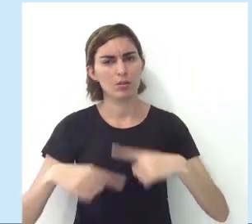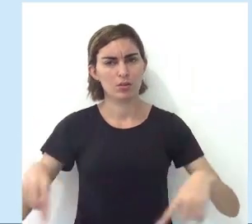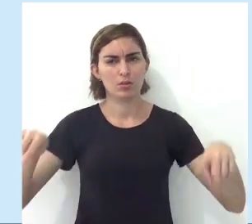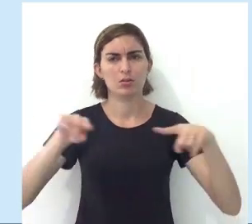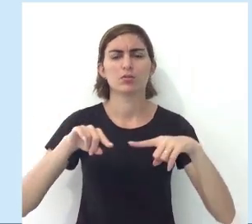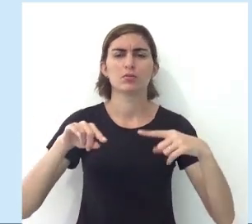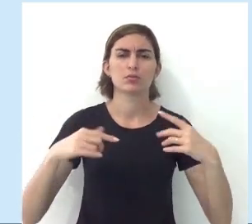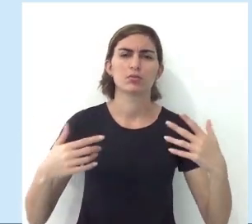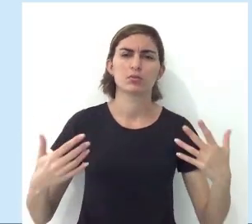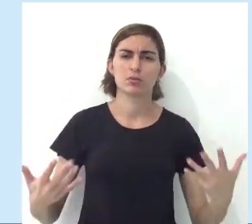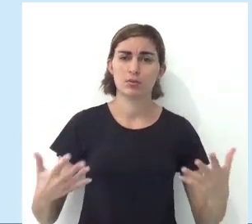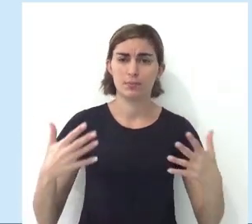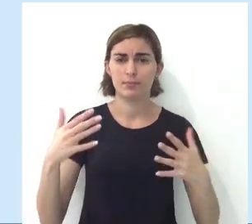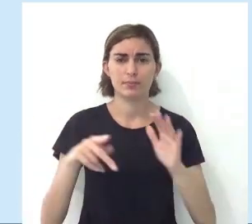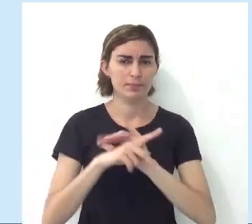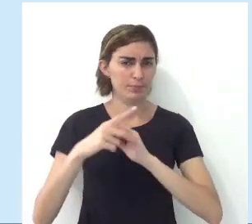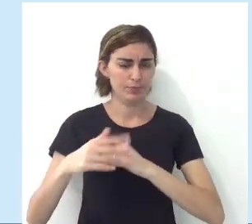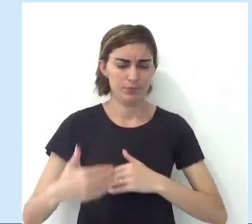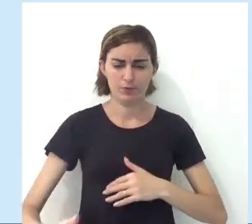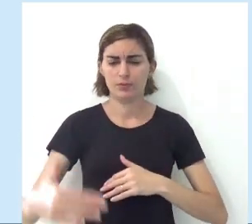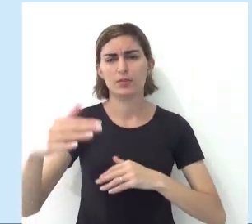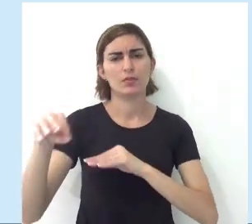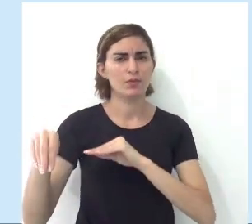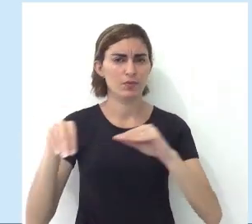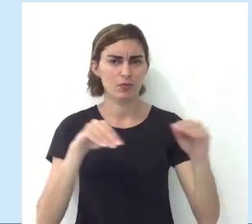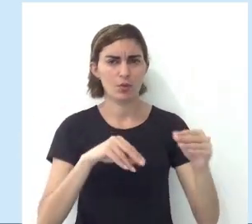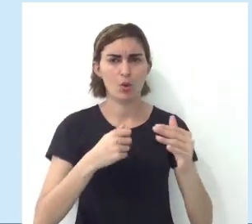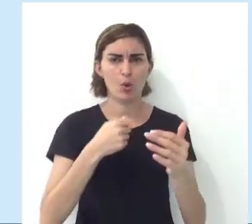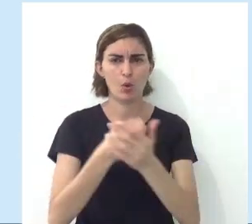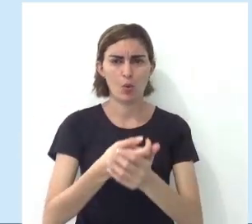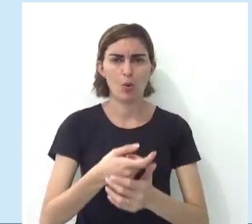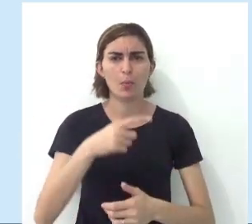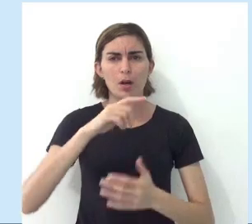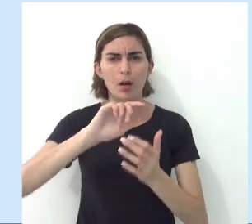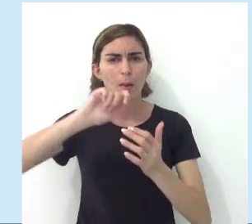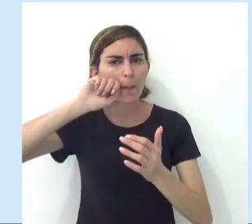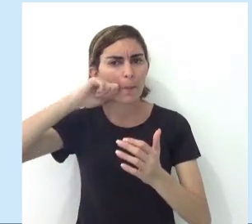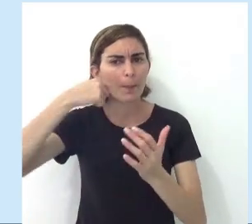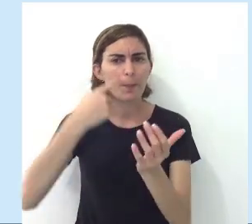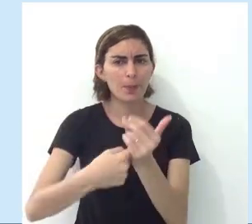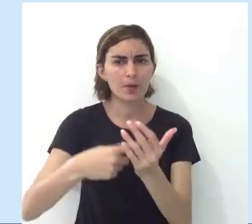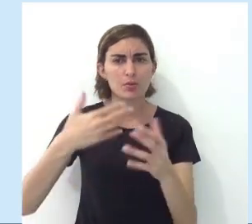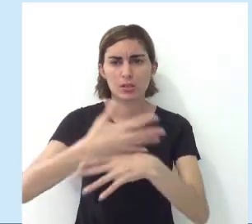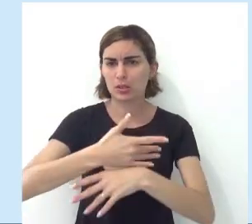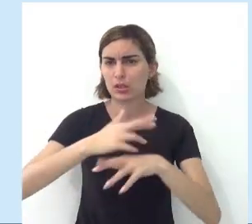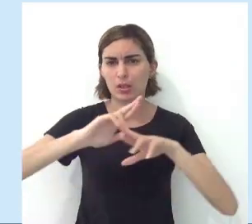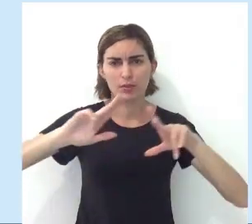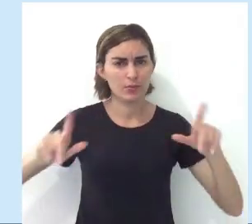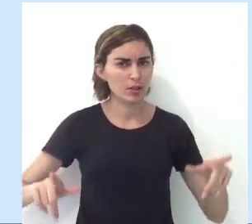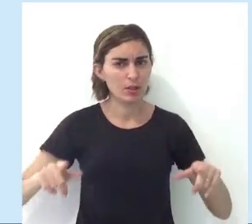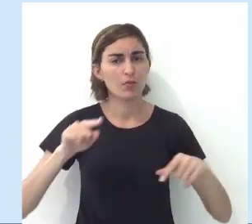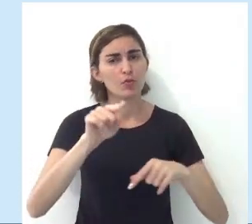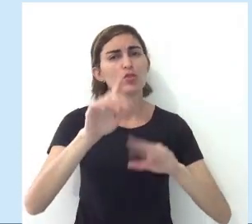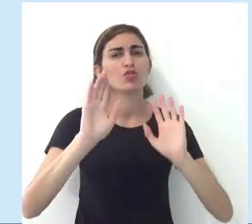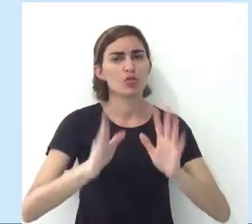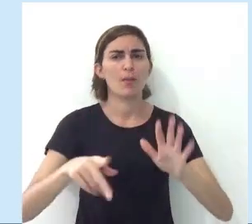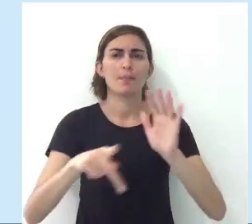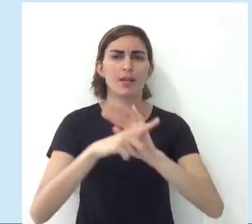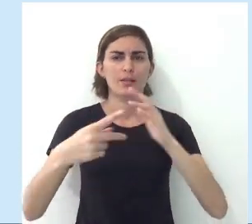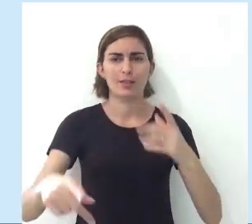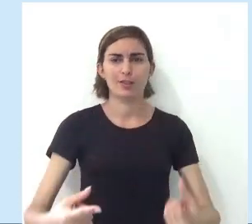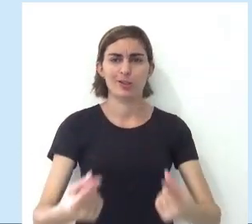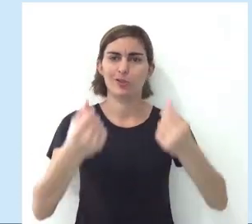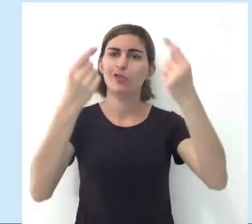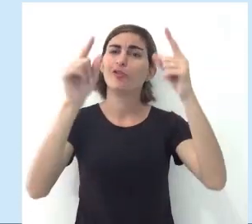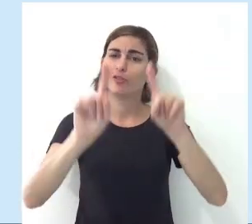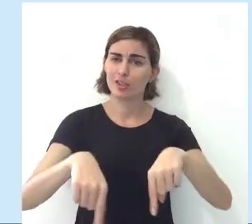turista? Gente, a partir do momento que você vai e compra um cachorro quente em uma cidade diferente, tá? Você já